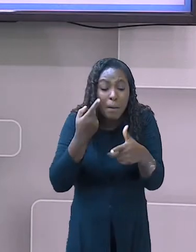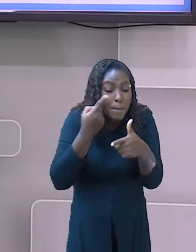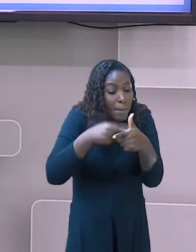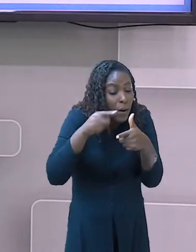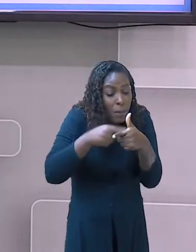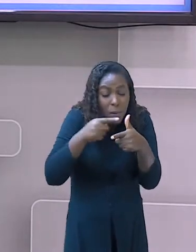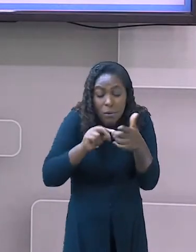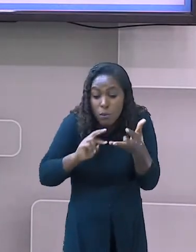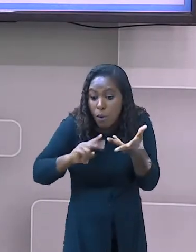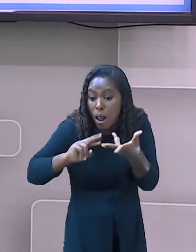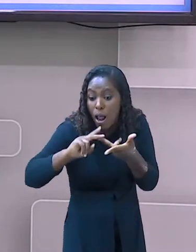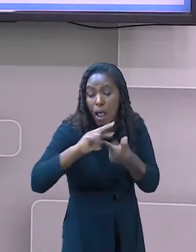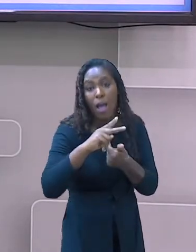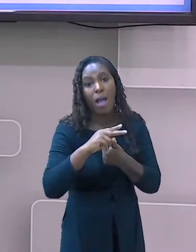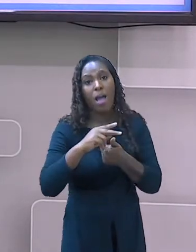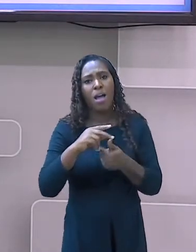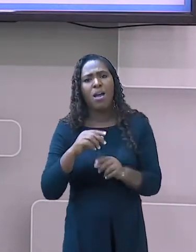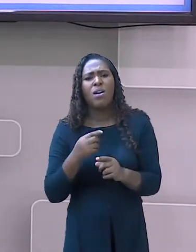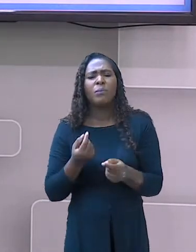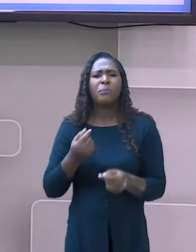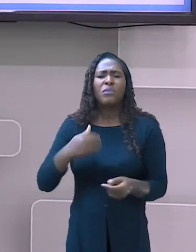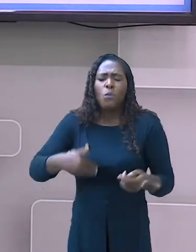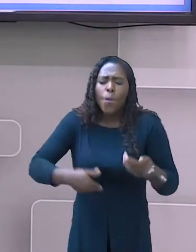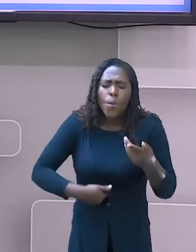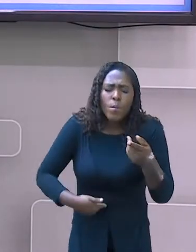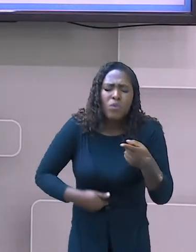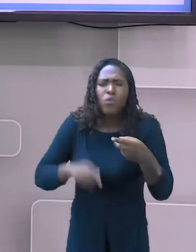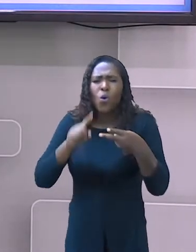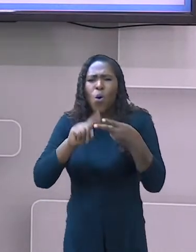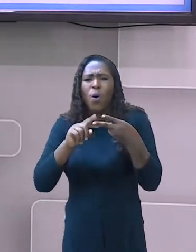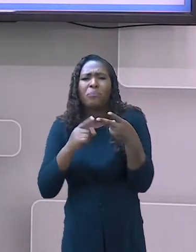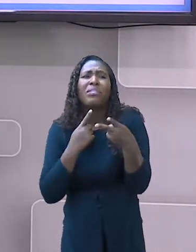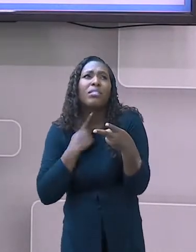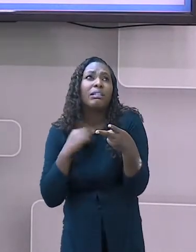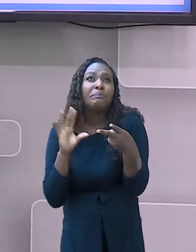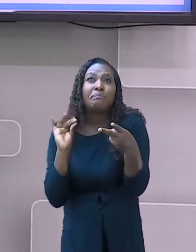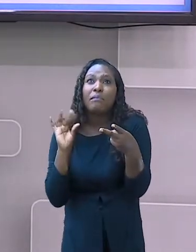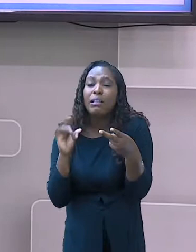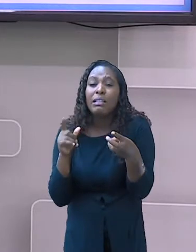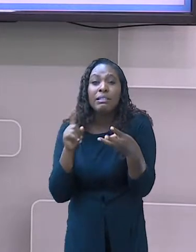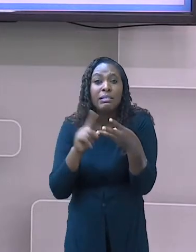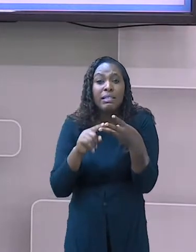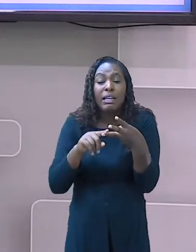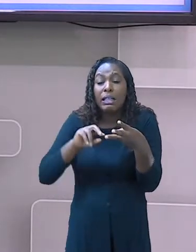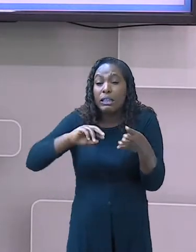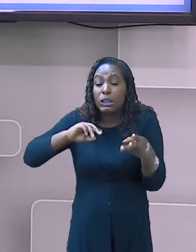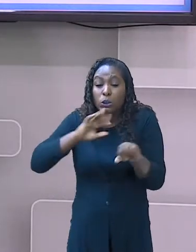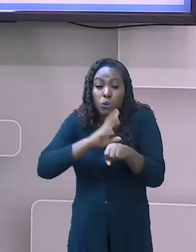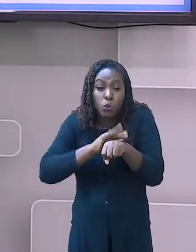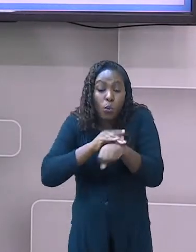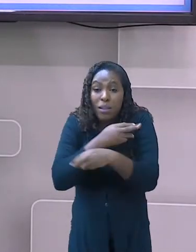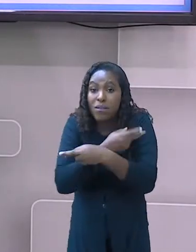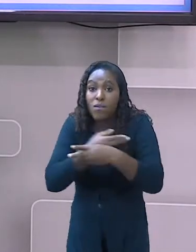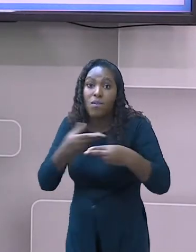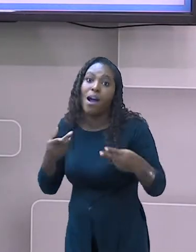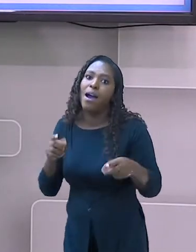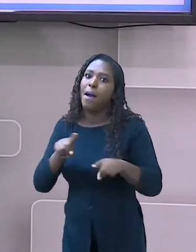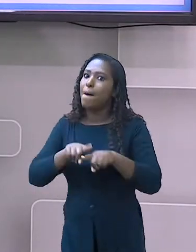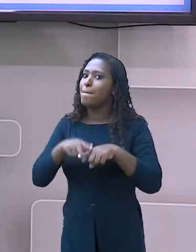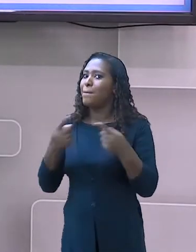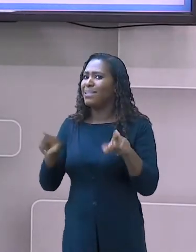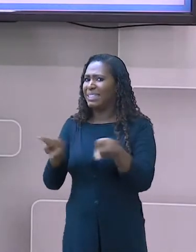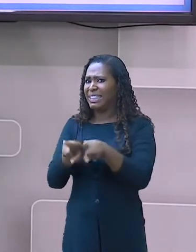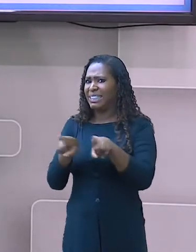pela sua mentalidade medieval, ainda tinha que superar os medos, os medos